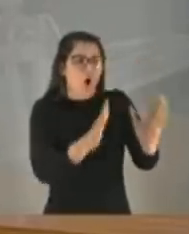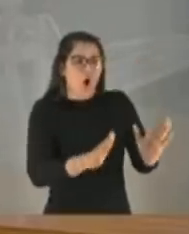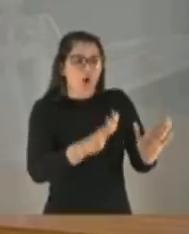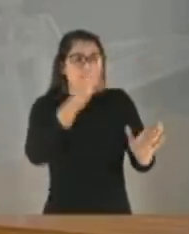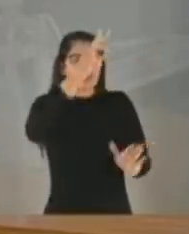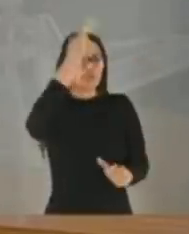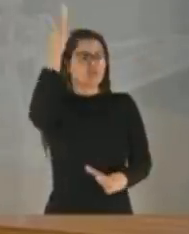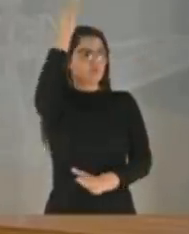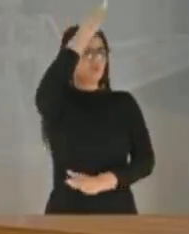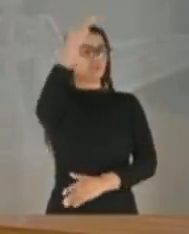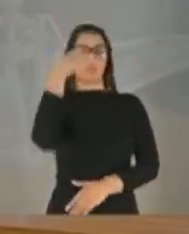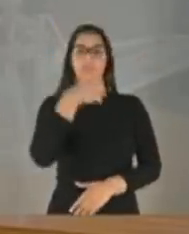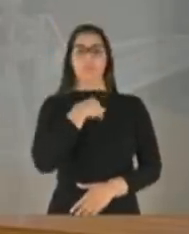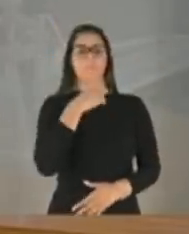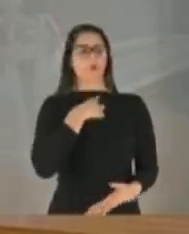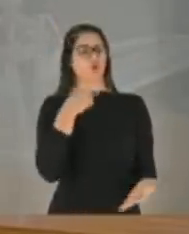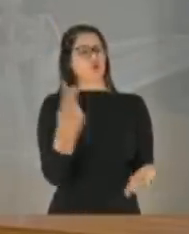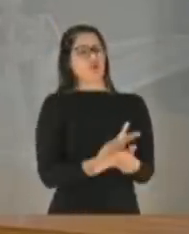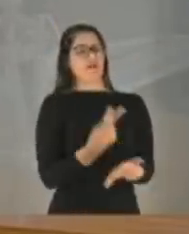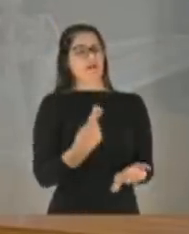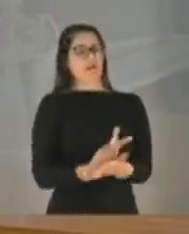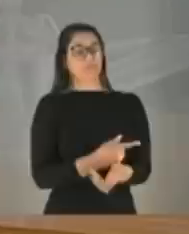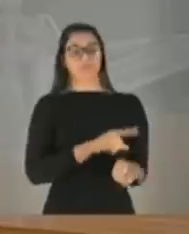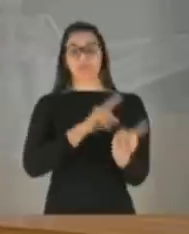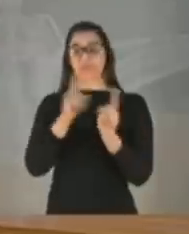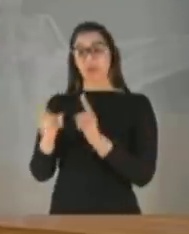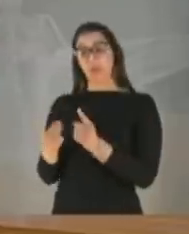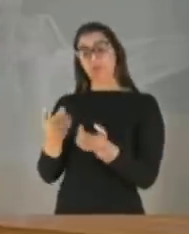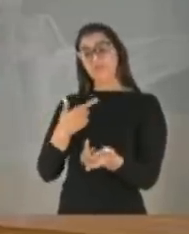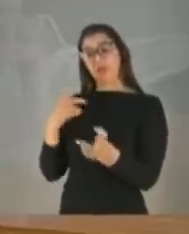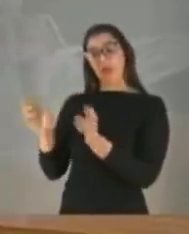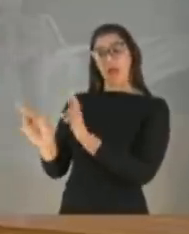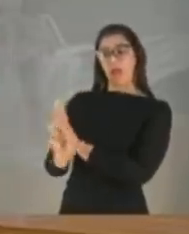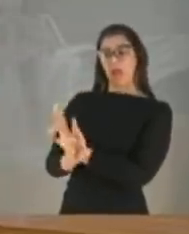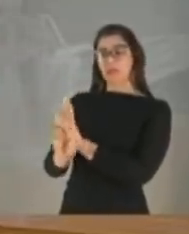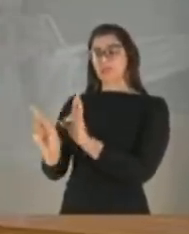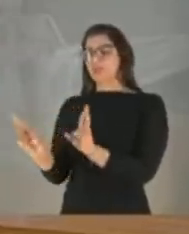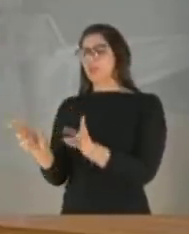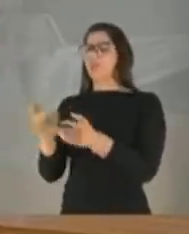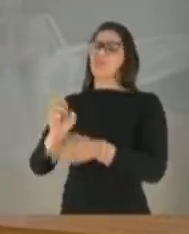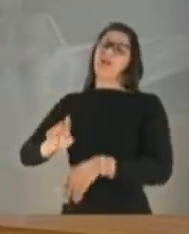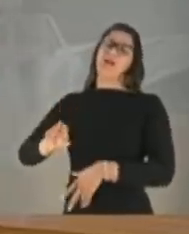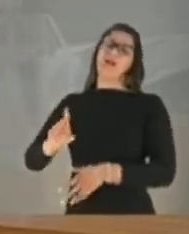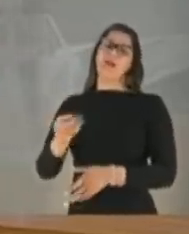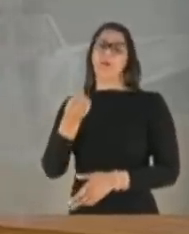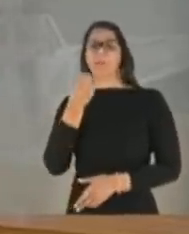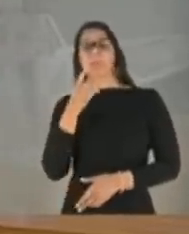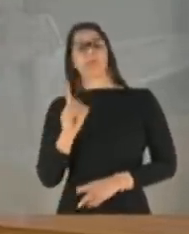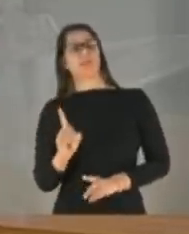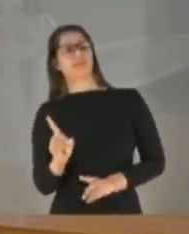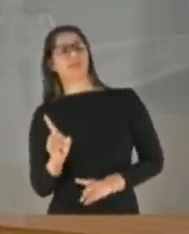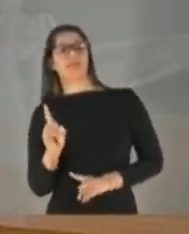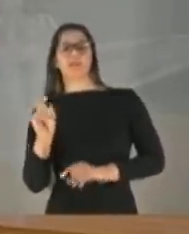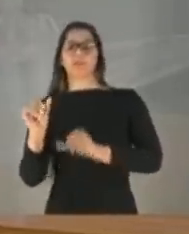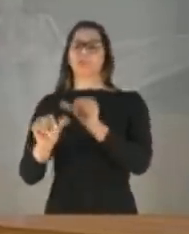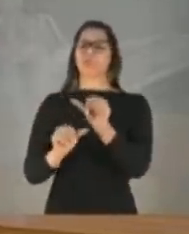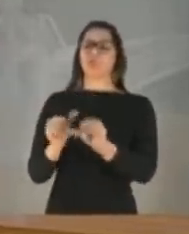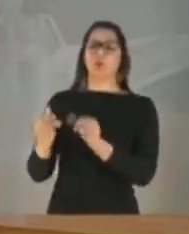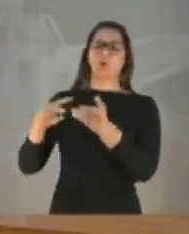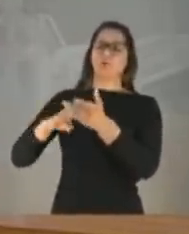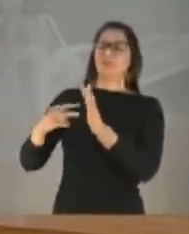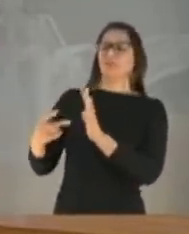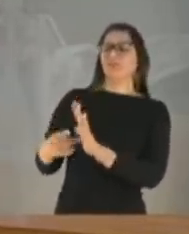Para outros se relativiza. Não, não foi bem assim. Não foi isso que ele quis